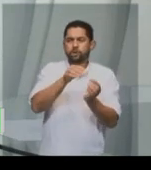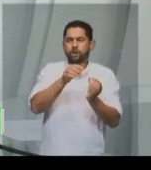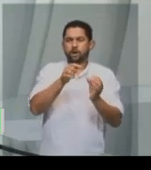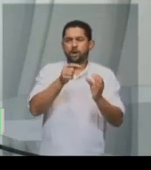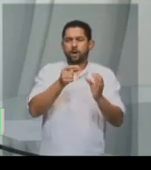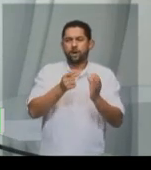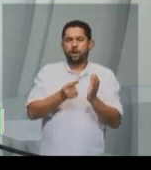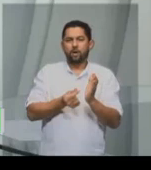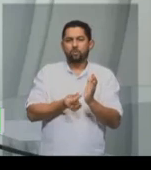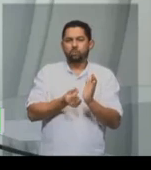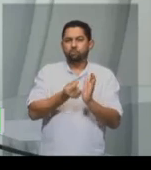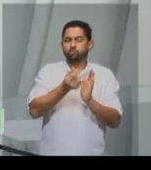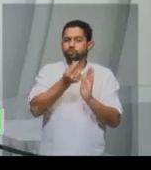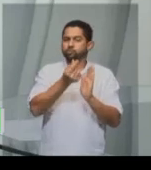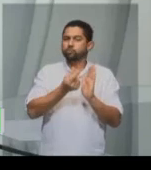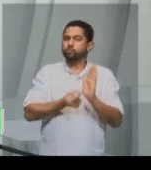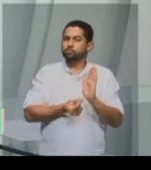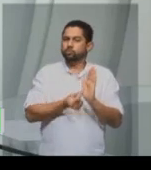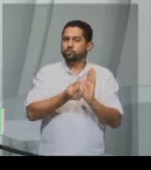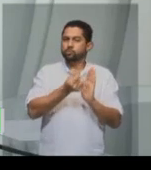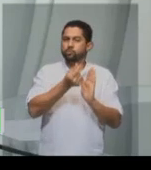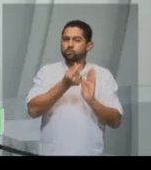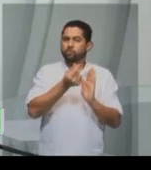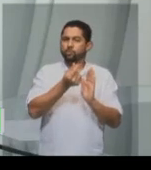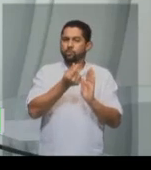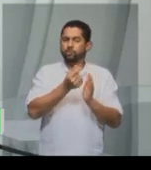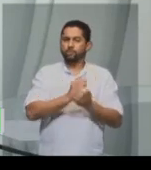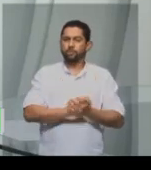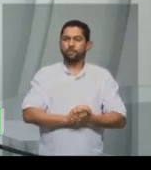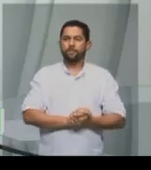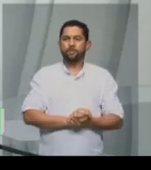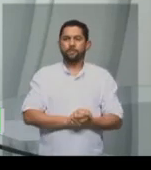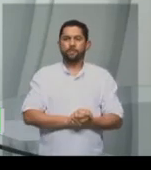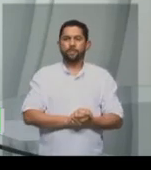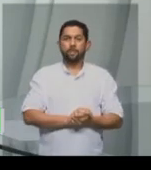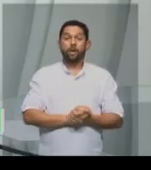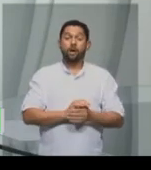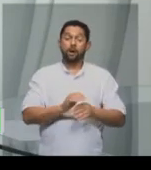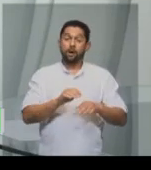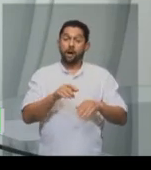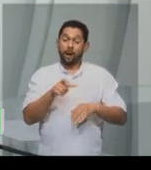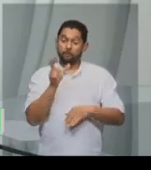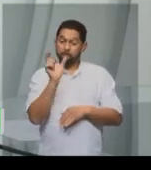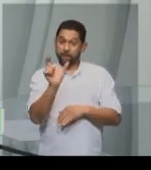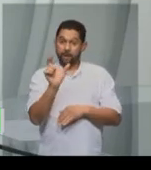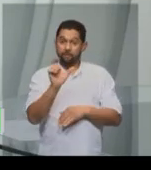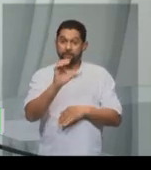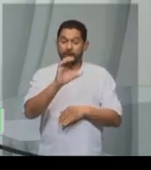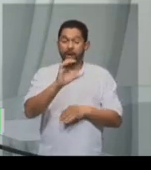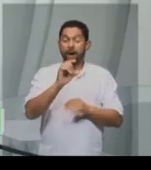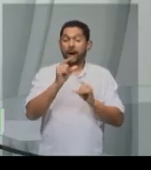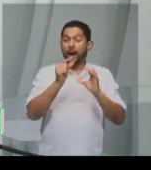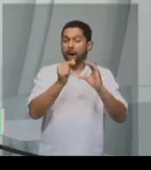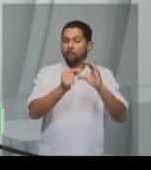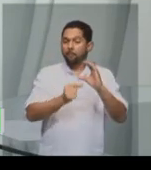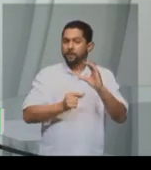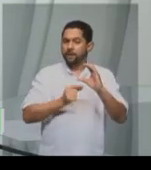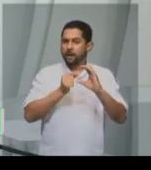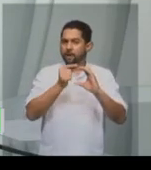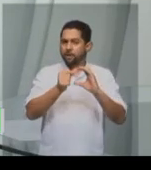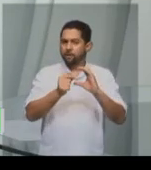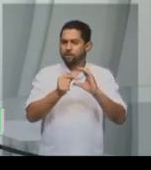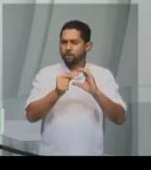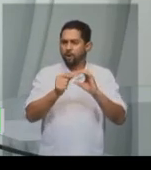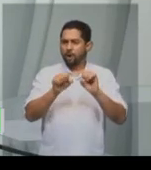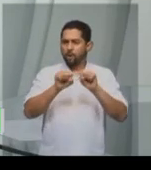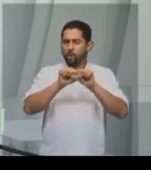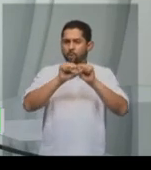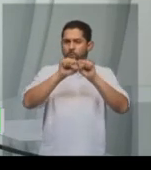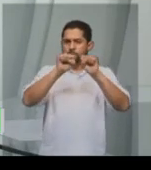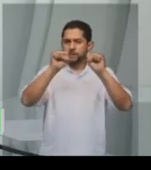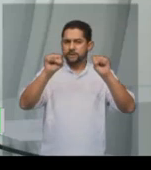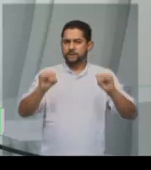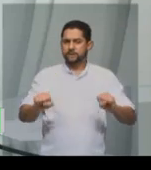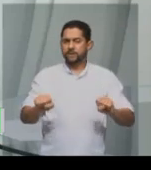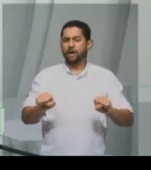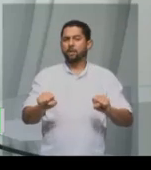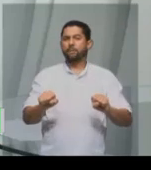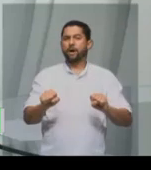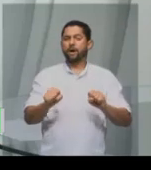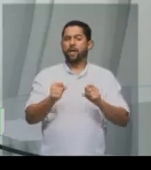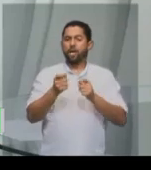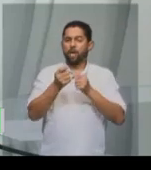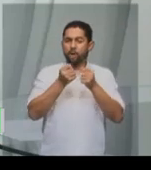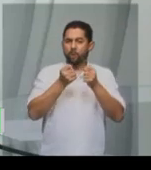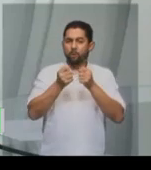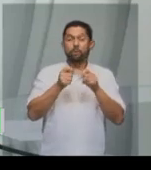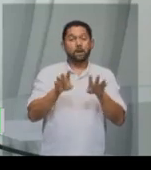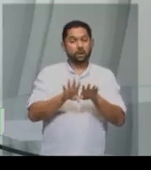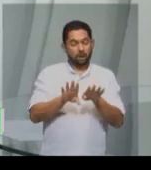Então, o termo capitalismo, que é inclusive a segunda pergunta, o capitalismo é um sistema econômico que se desdobra também ao sistema